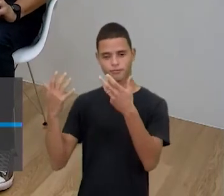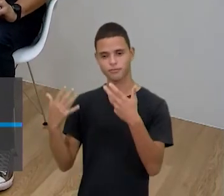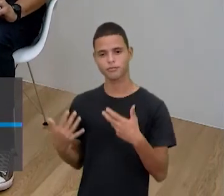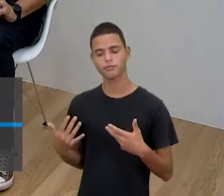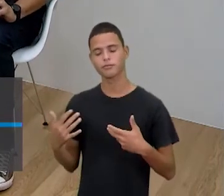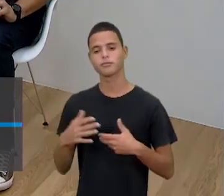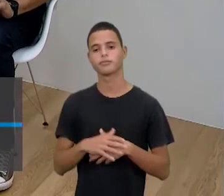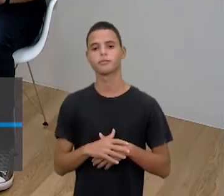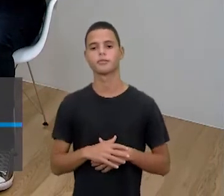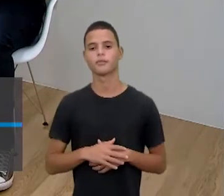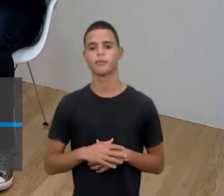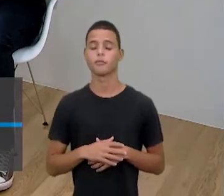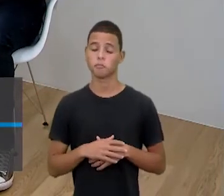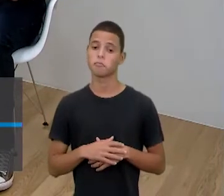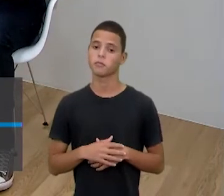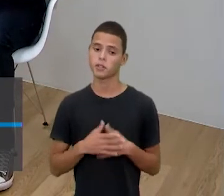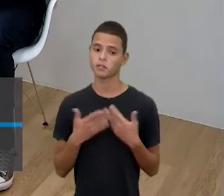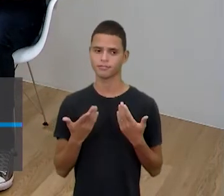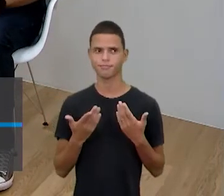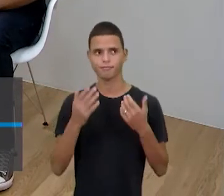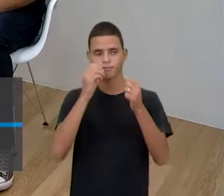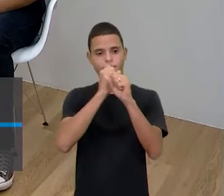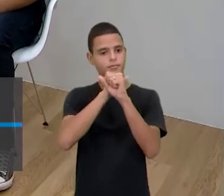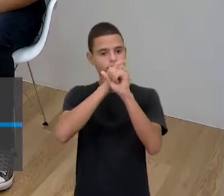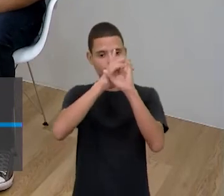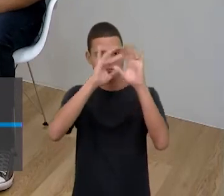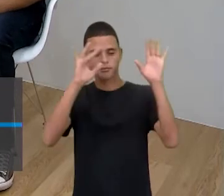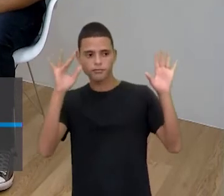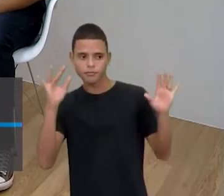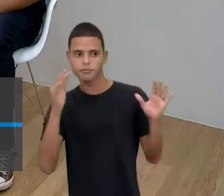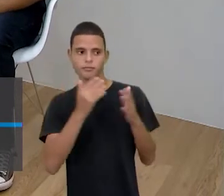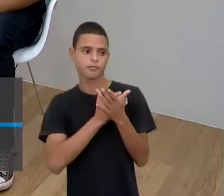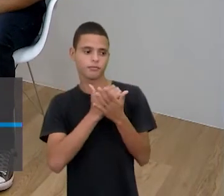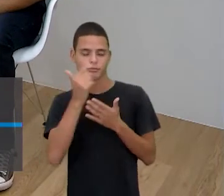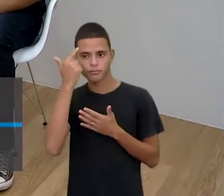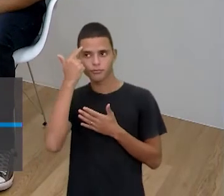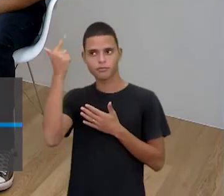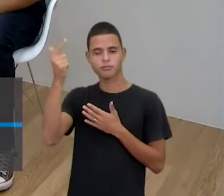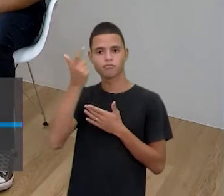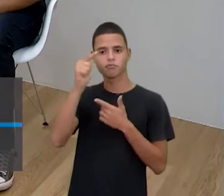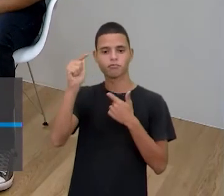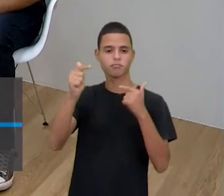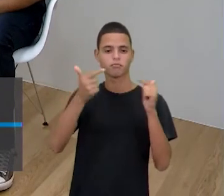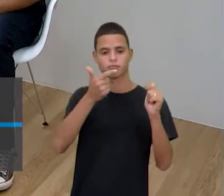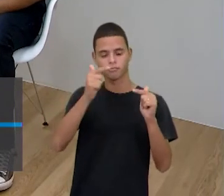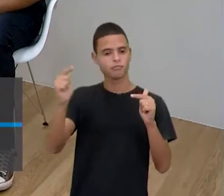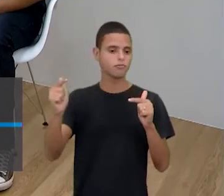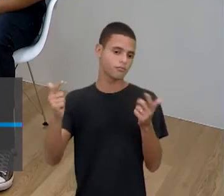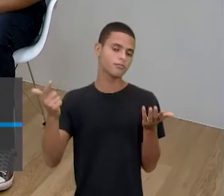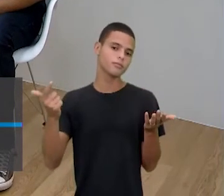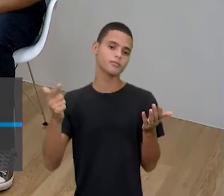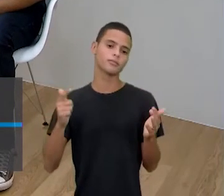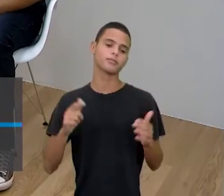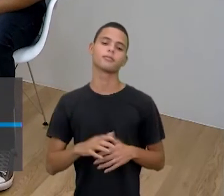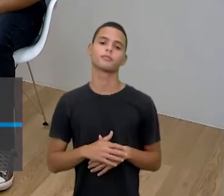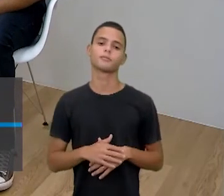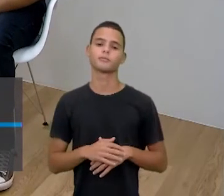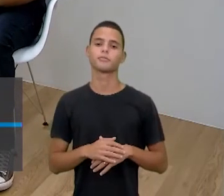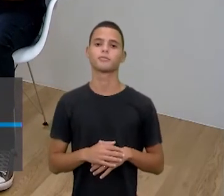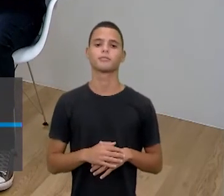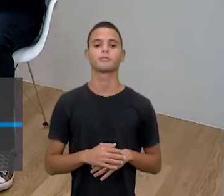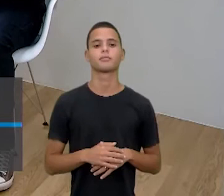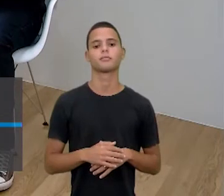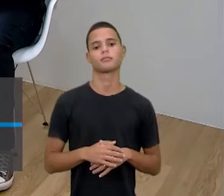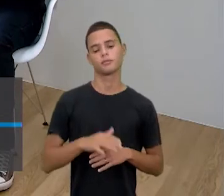eu falei, nossa, abriu os horizontes pra poder pesquisar outras coisas. Exatamente. E ainda mais, até quem sabe, né? E quem